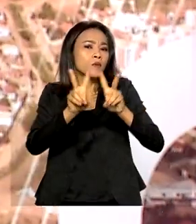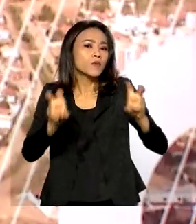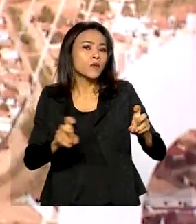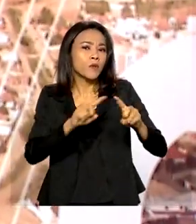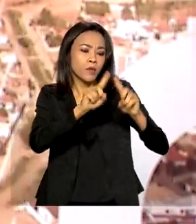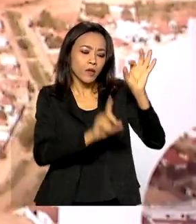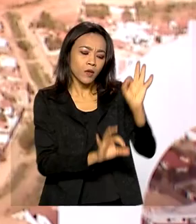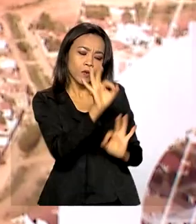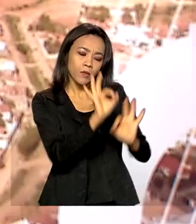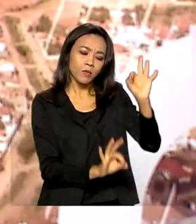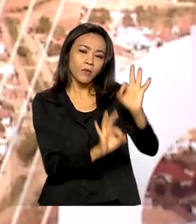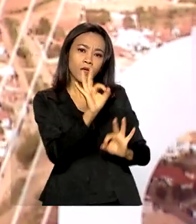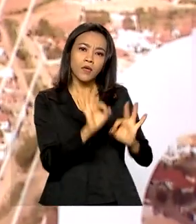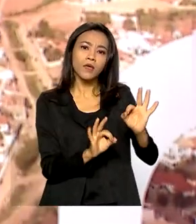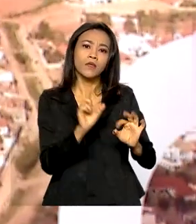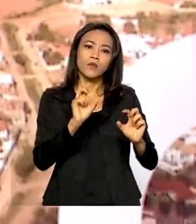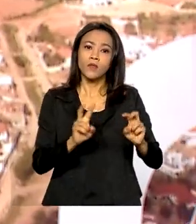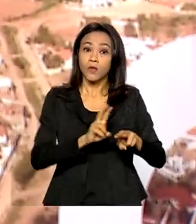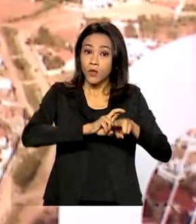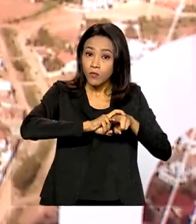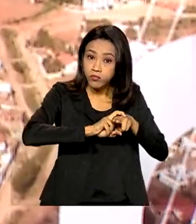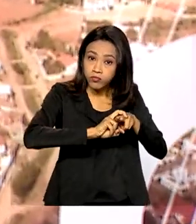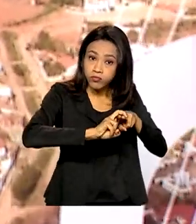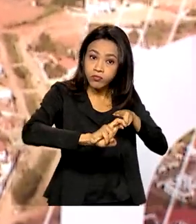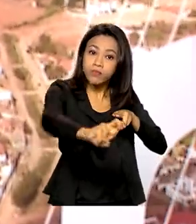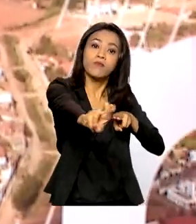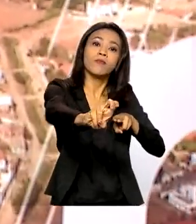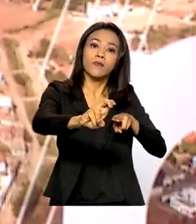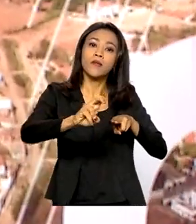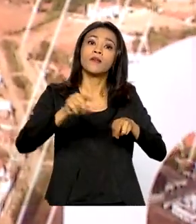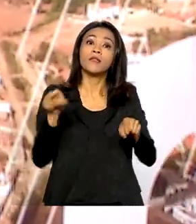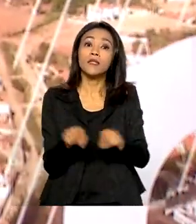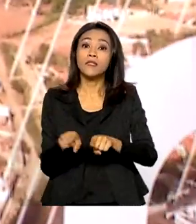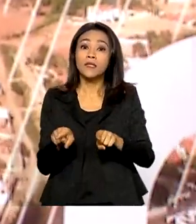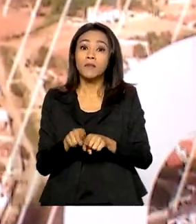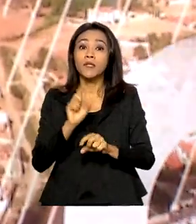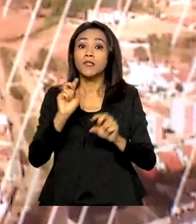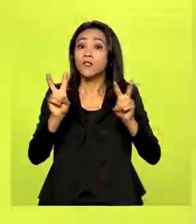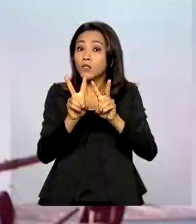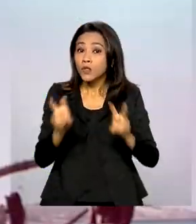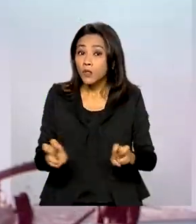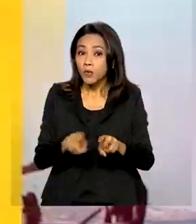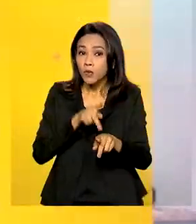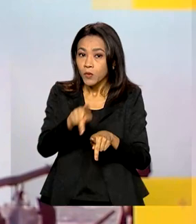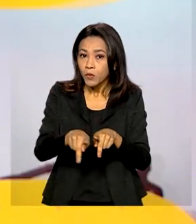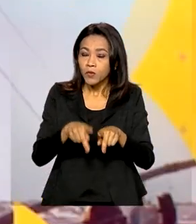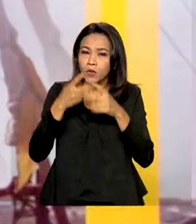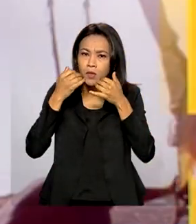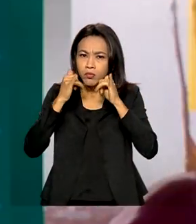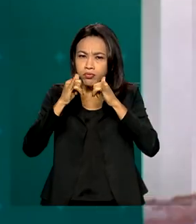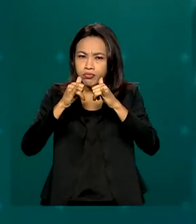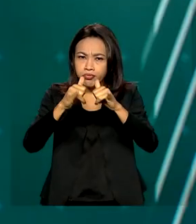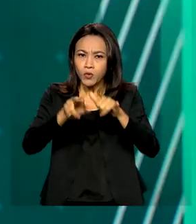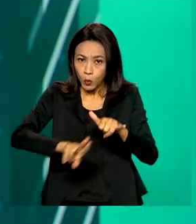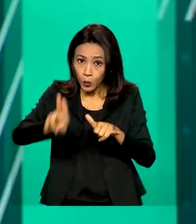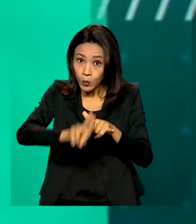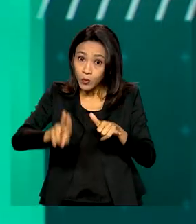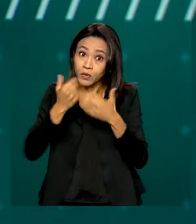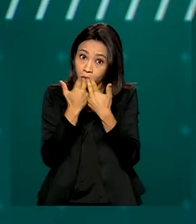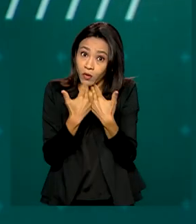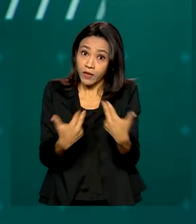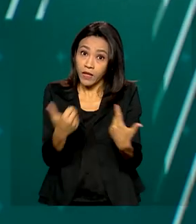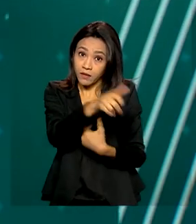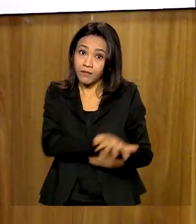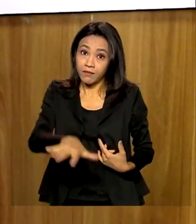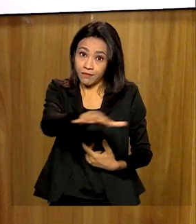expandir o transporte ferroviário de passageiros e também sobre as locomotivas elétricas. Uma novidade para o